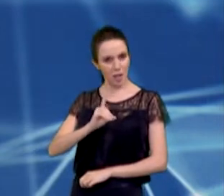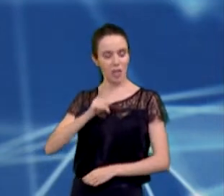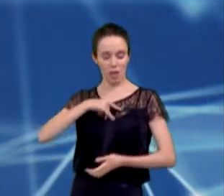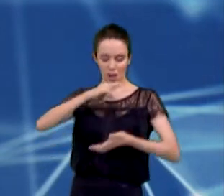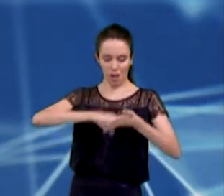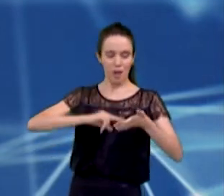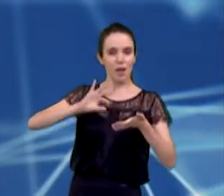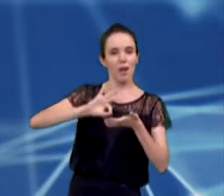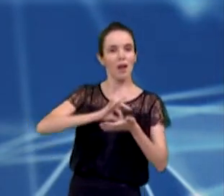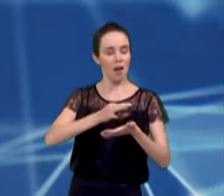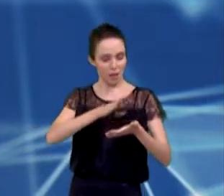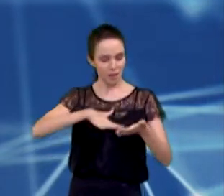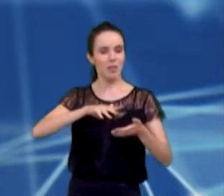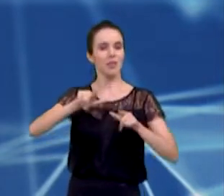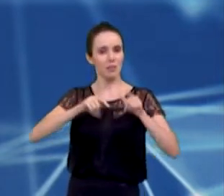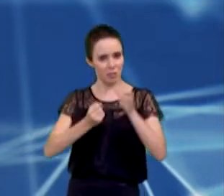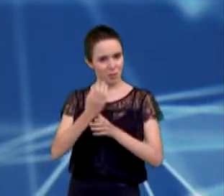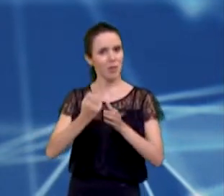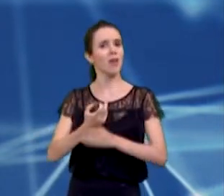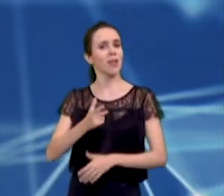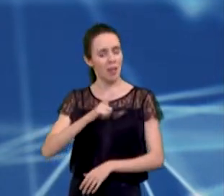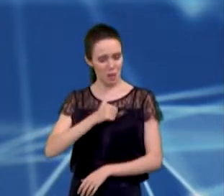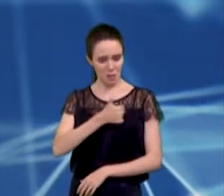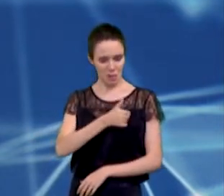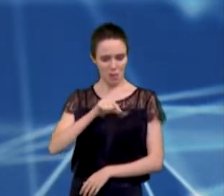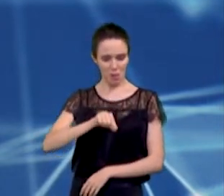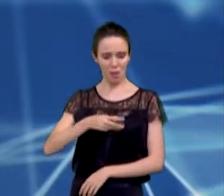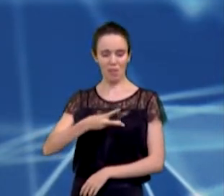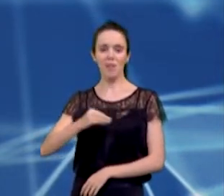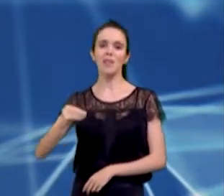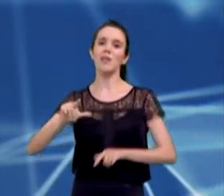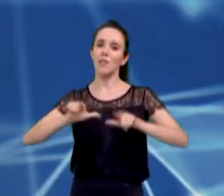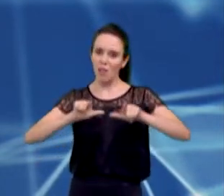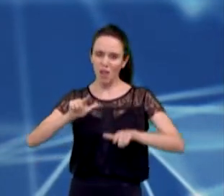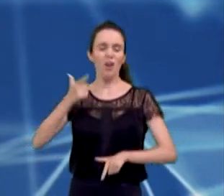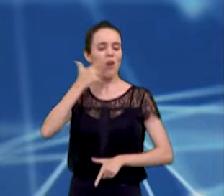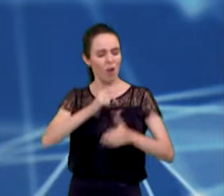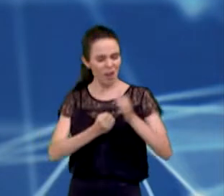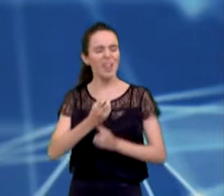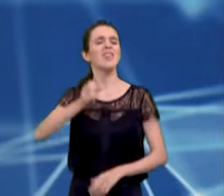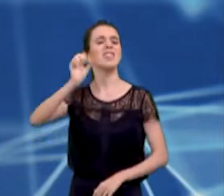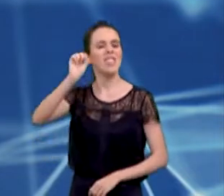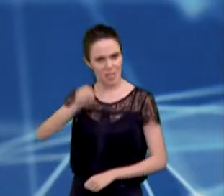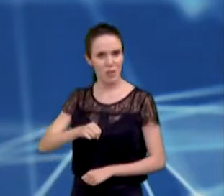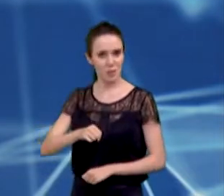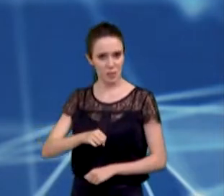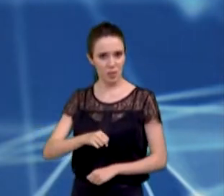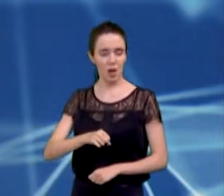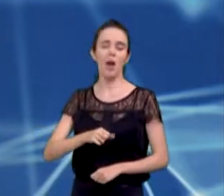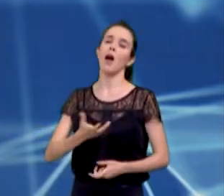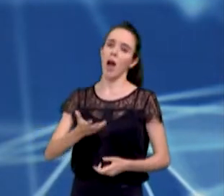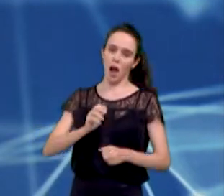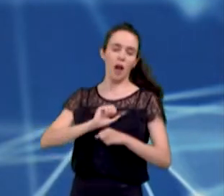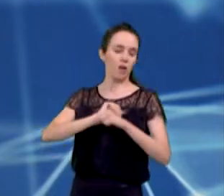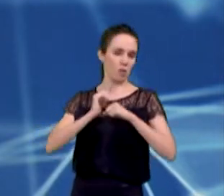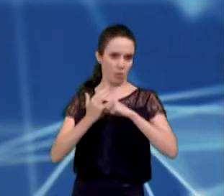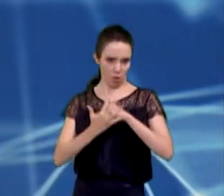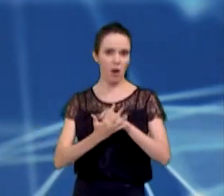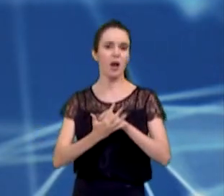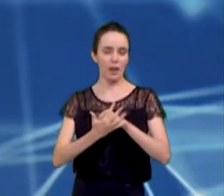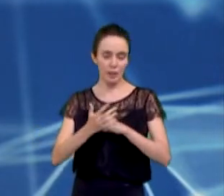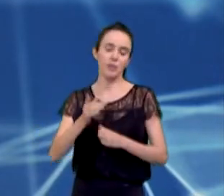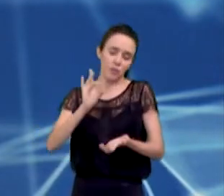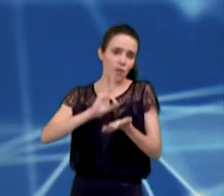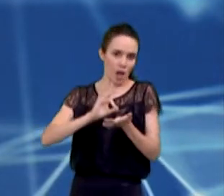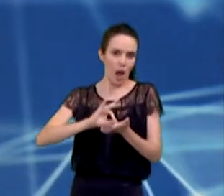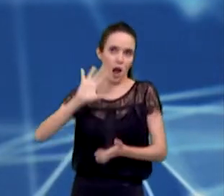dois últimos meses, 1.300 novos empregos. Vamos continuar assim, o Covid e a pandemia trouxeram o desemprego